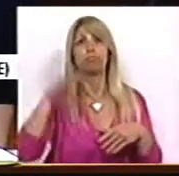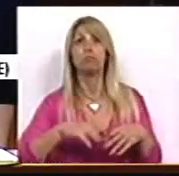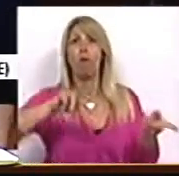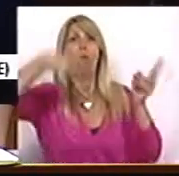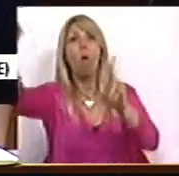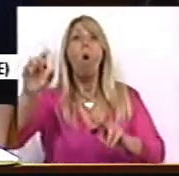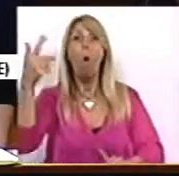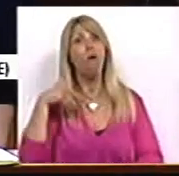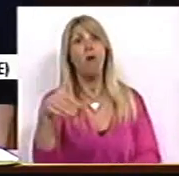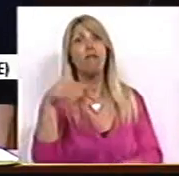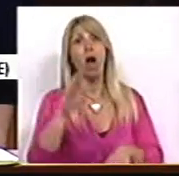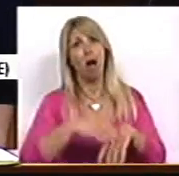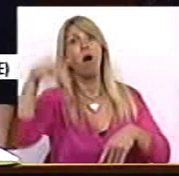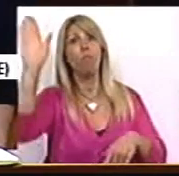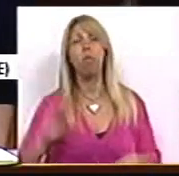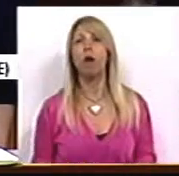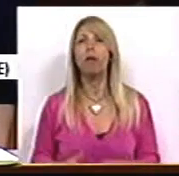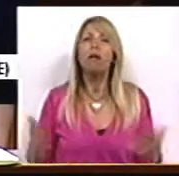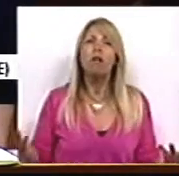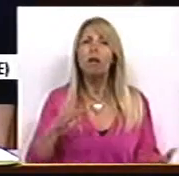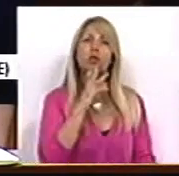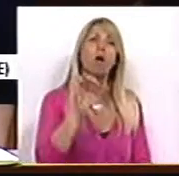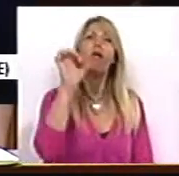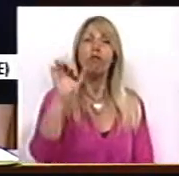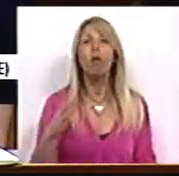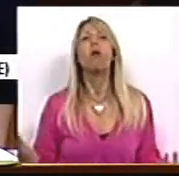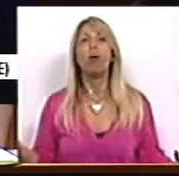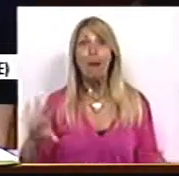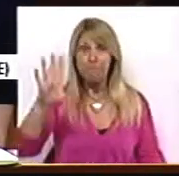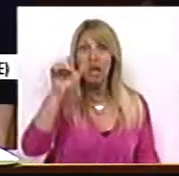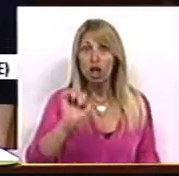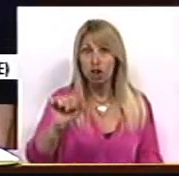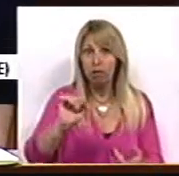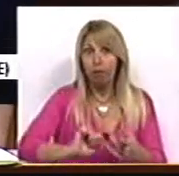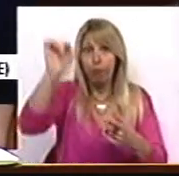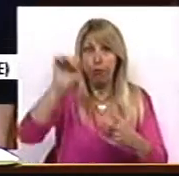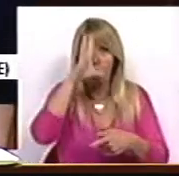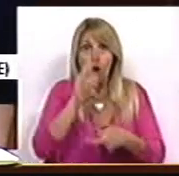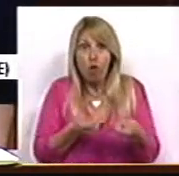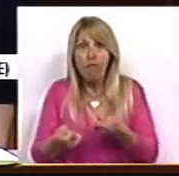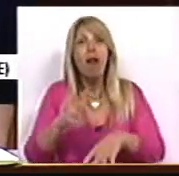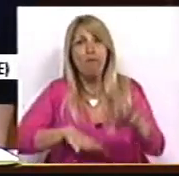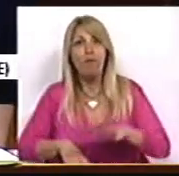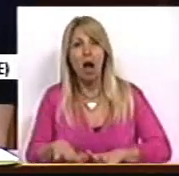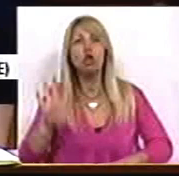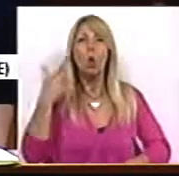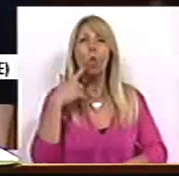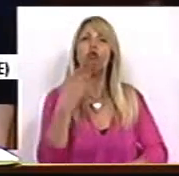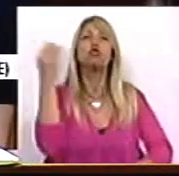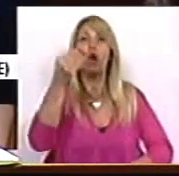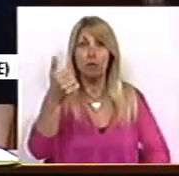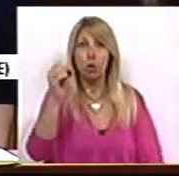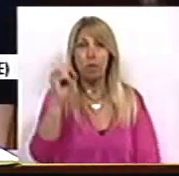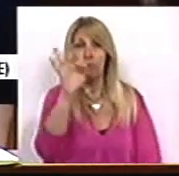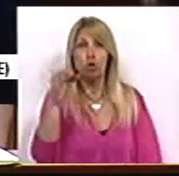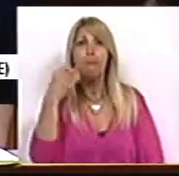resposta quando tem metade dos jovens do país que governa a dizer que pensa em emigrar ou já o fez? É que até agora a